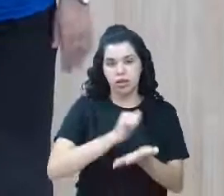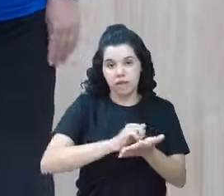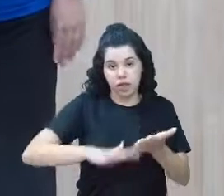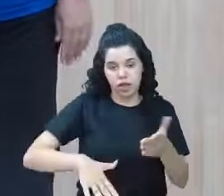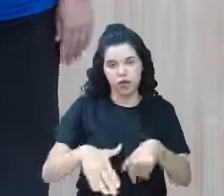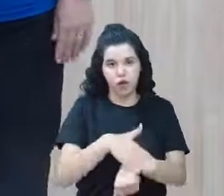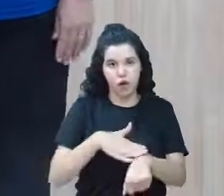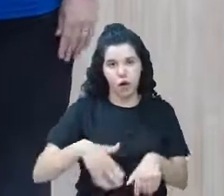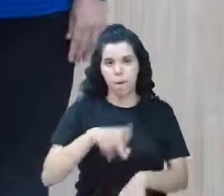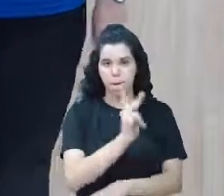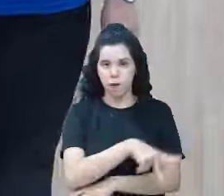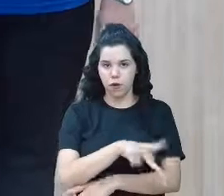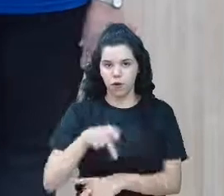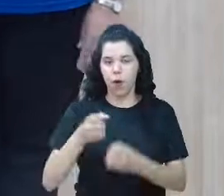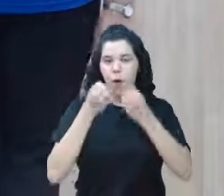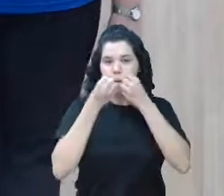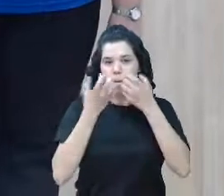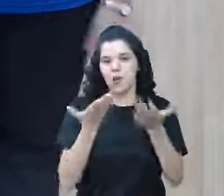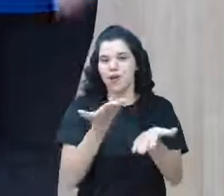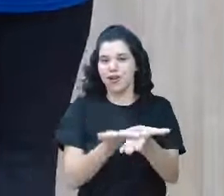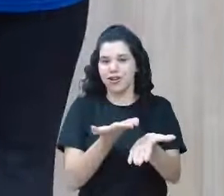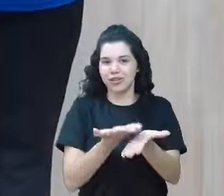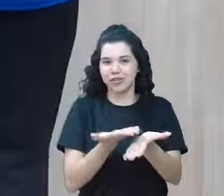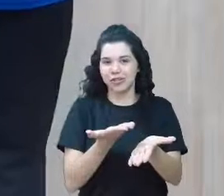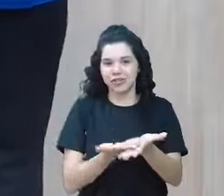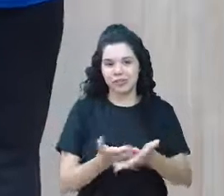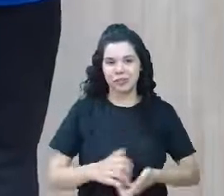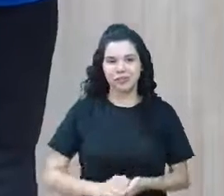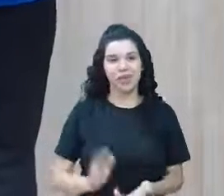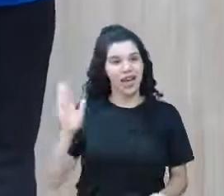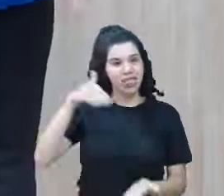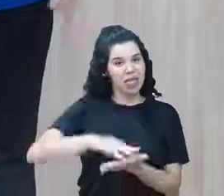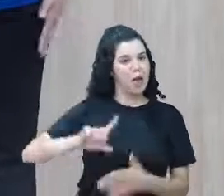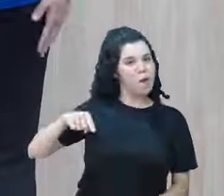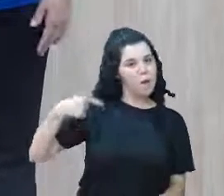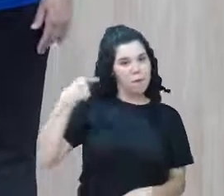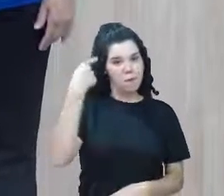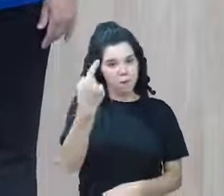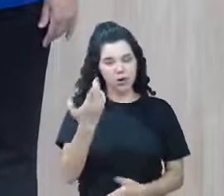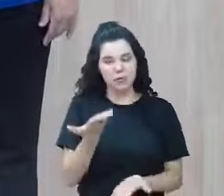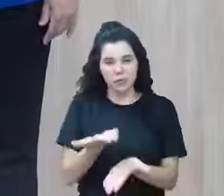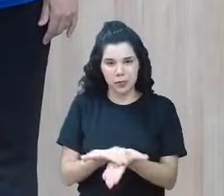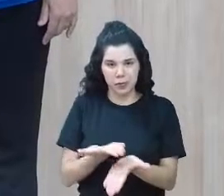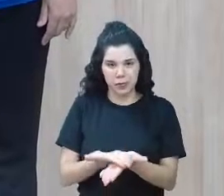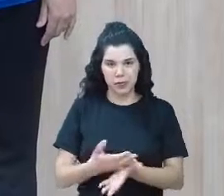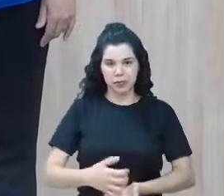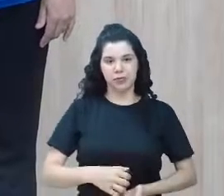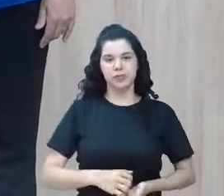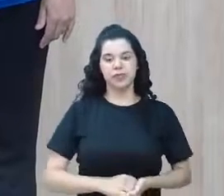professor. Tenha bons estudos. E até a nossa próxima aula.